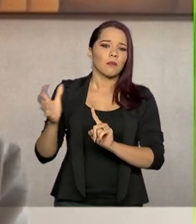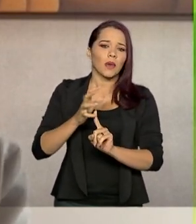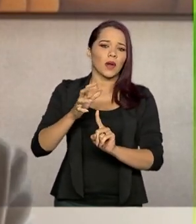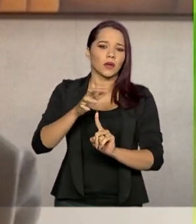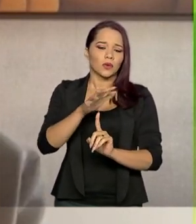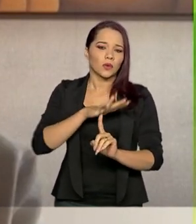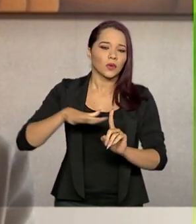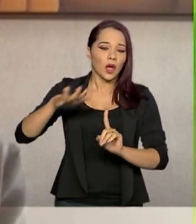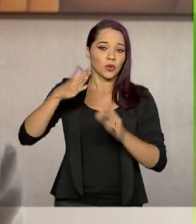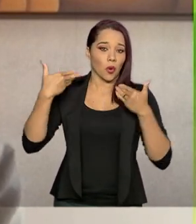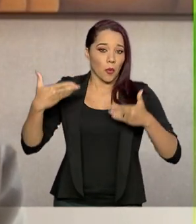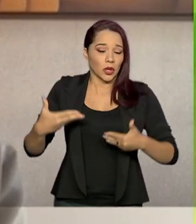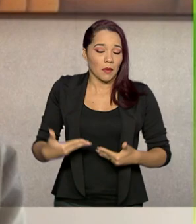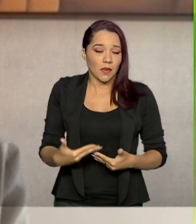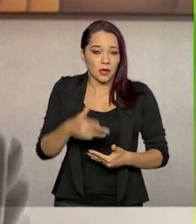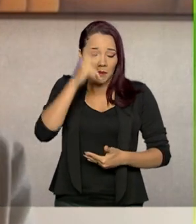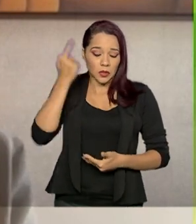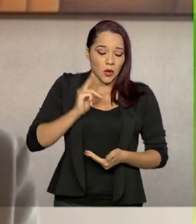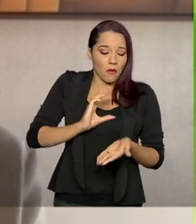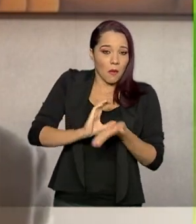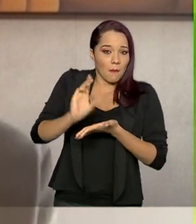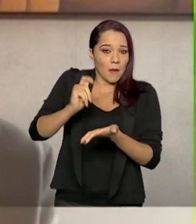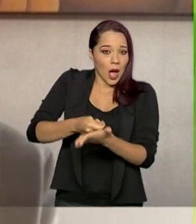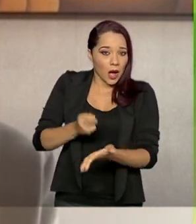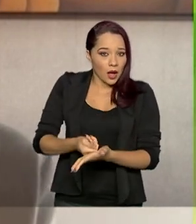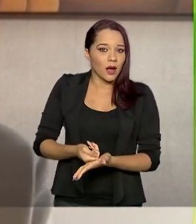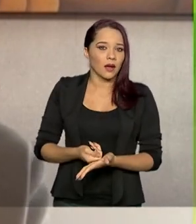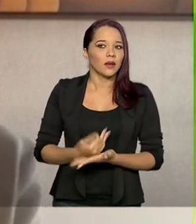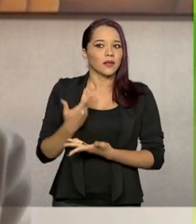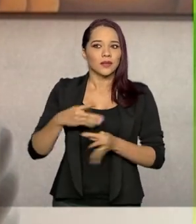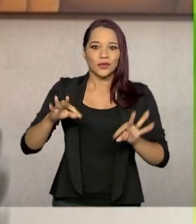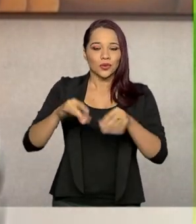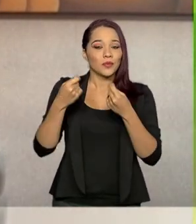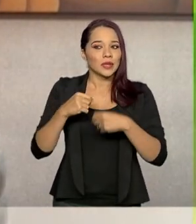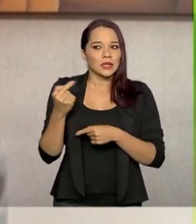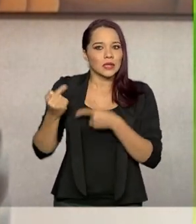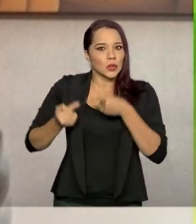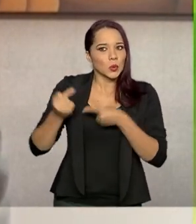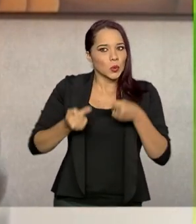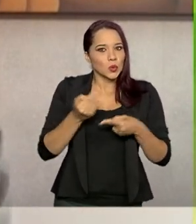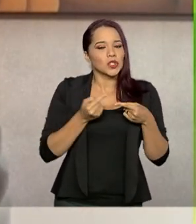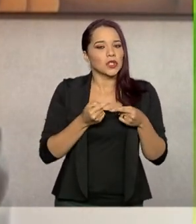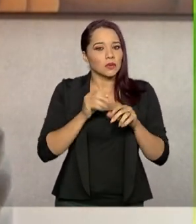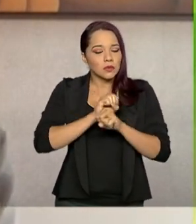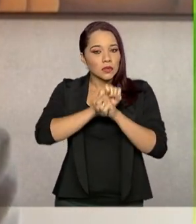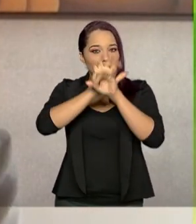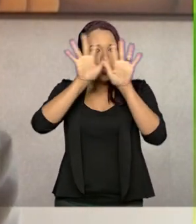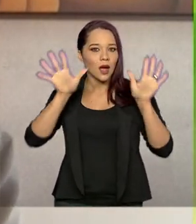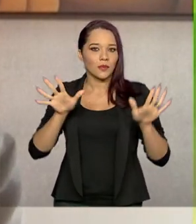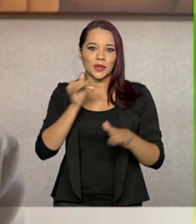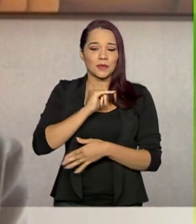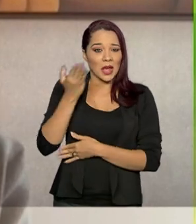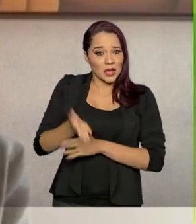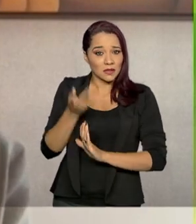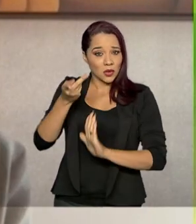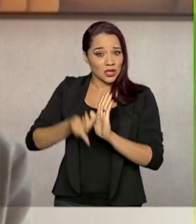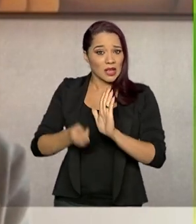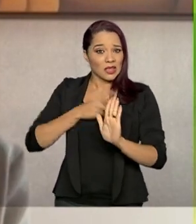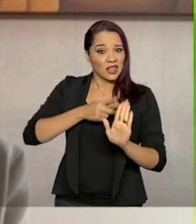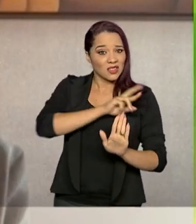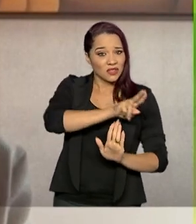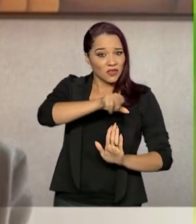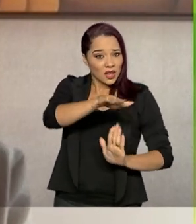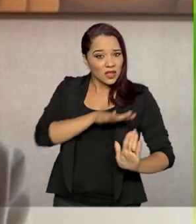comportamento do contribuinte, mas isso tudo precisa ser debatido de modo muito claro, porque, por exemplo, esse projeto ele tem várias